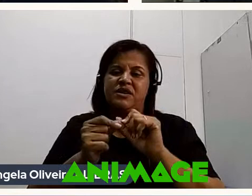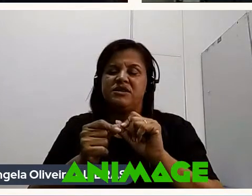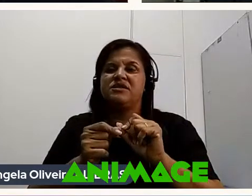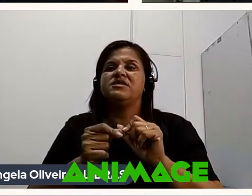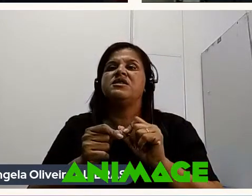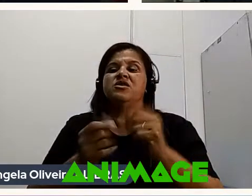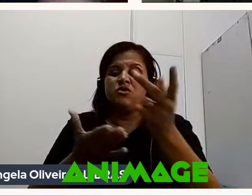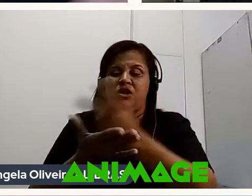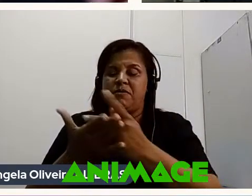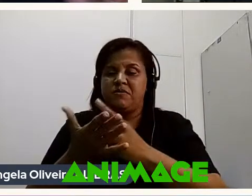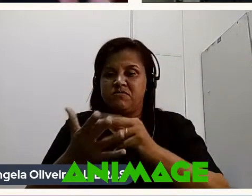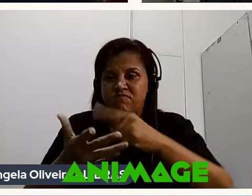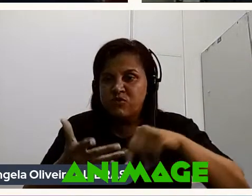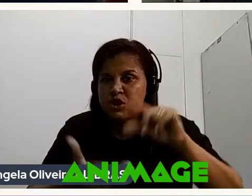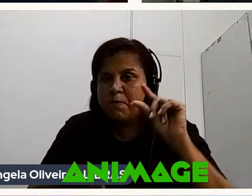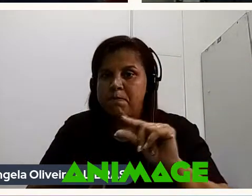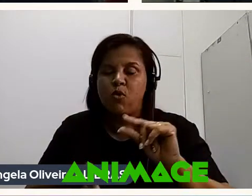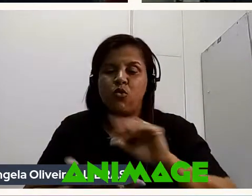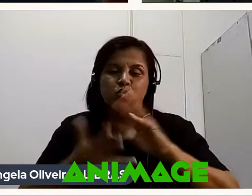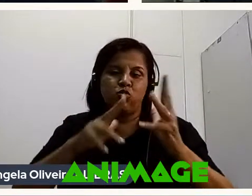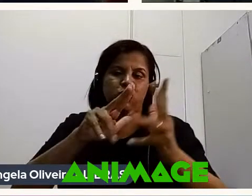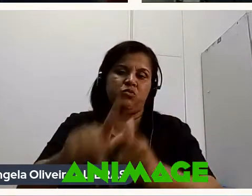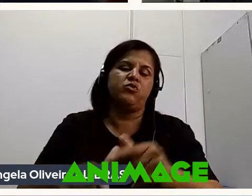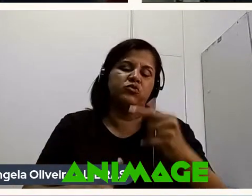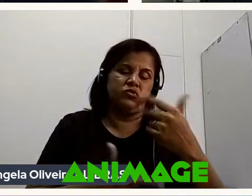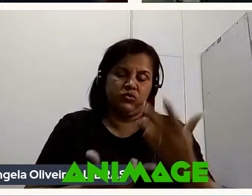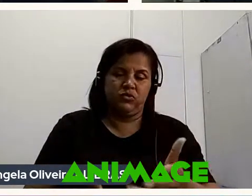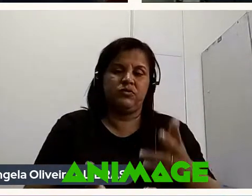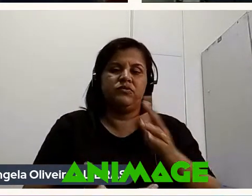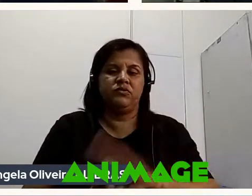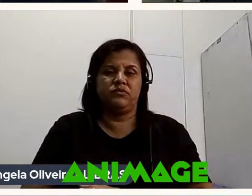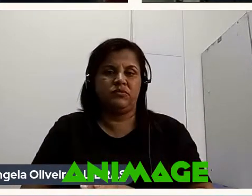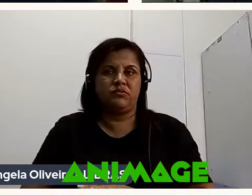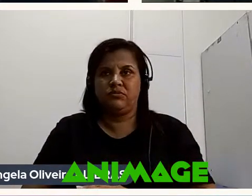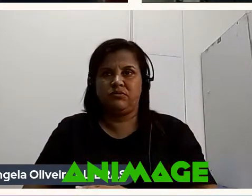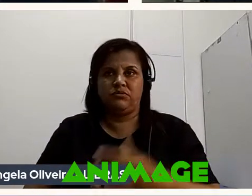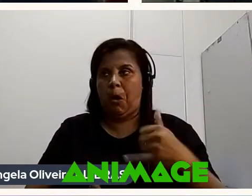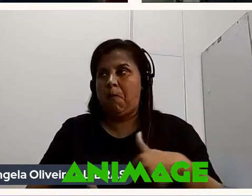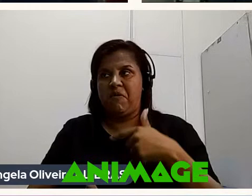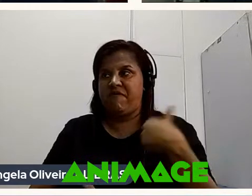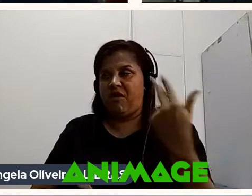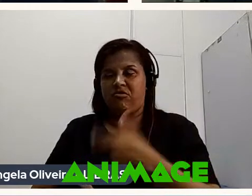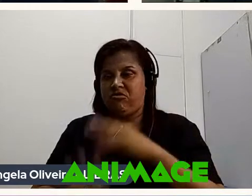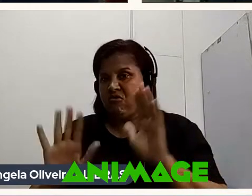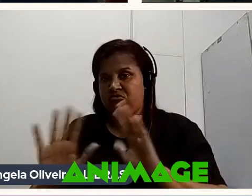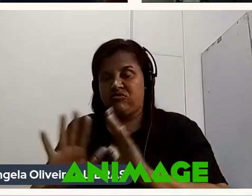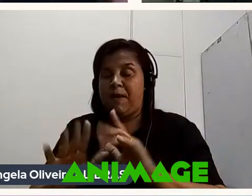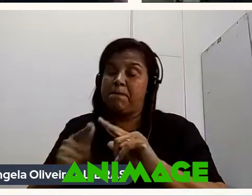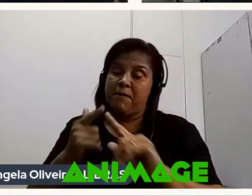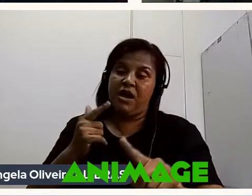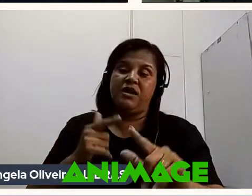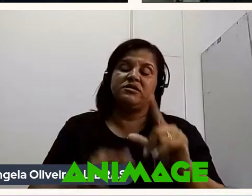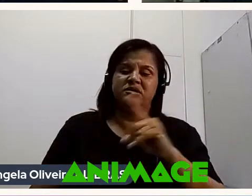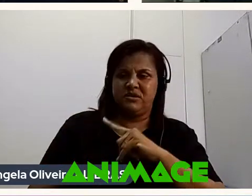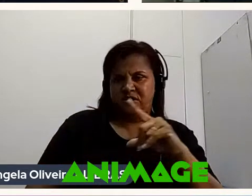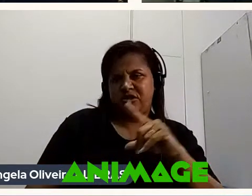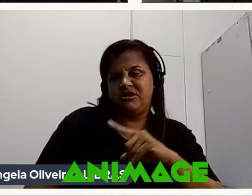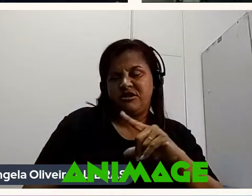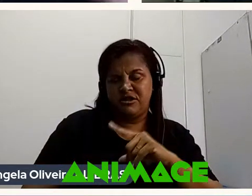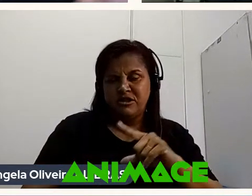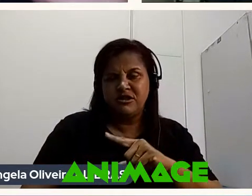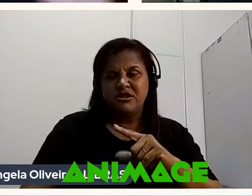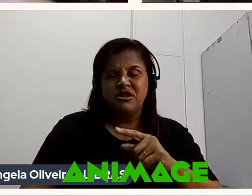motion Que tem pouco No mundo todo Não é um privilégio Nosso aqui Mas assim Tem É quase uma